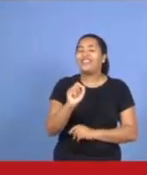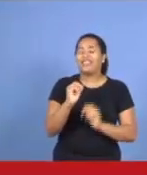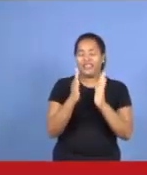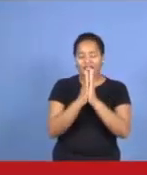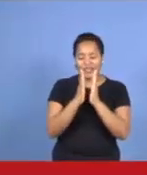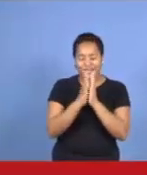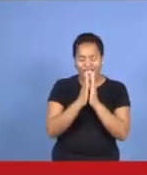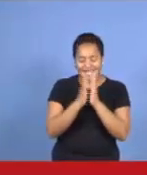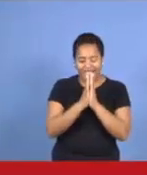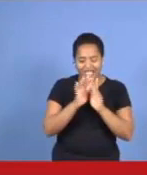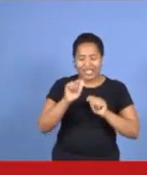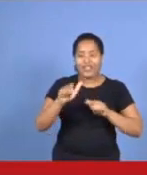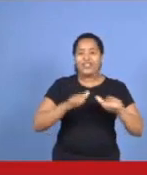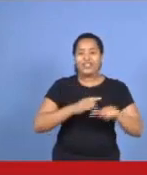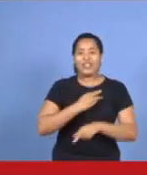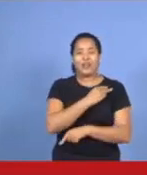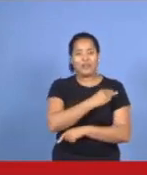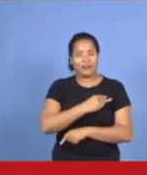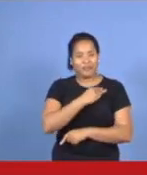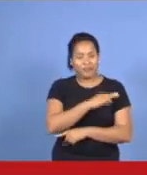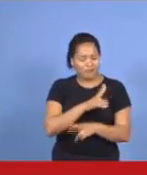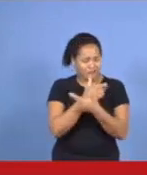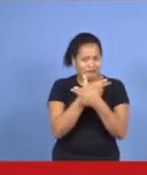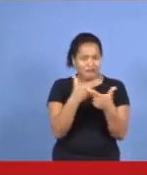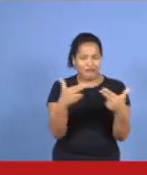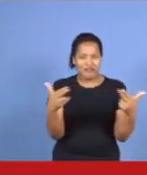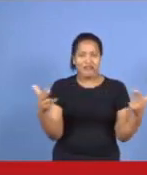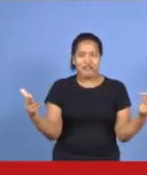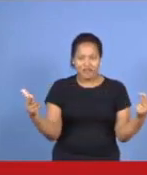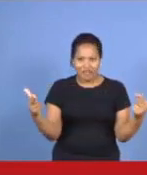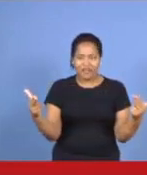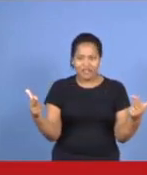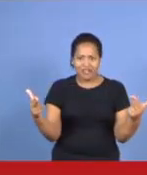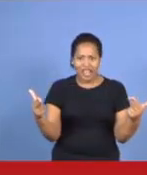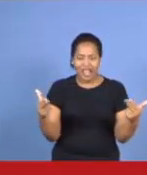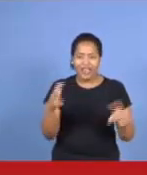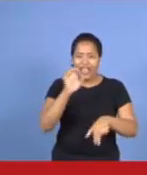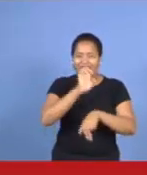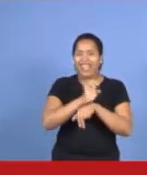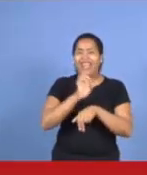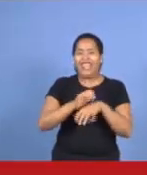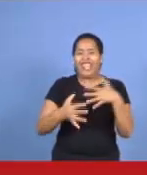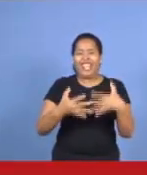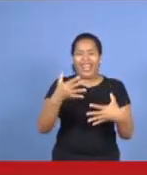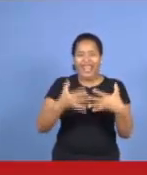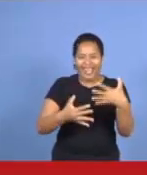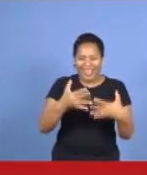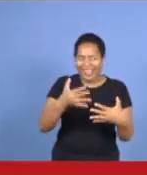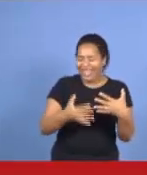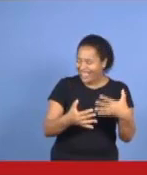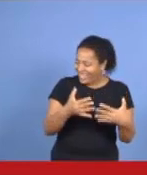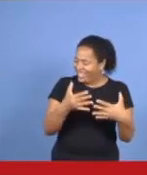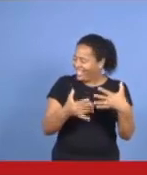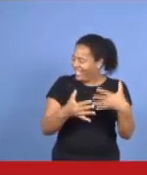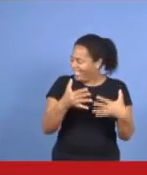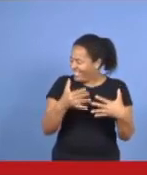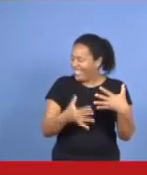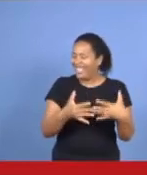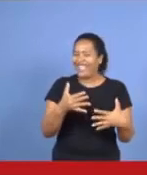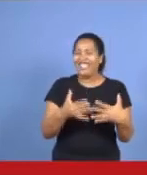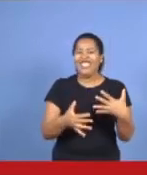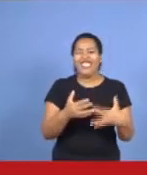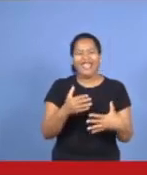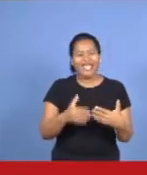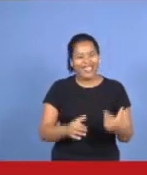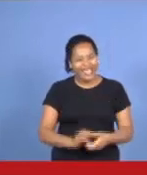trabalho, missionário. São tantos, né? Que os estados, são até, confusos. Vamos então, aos